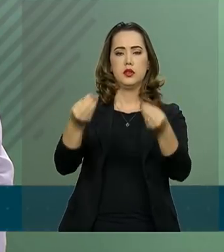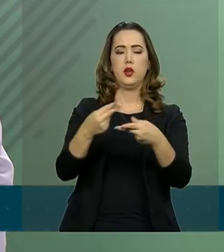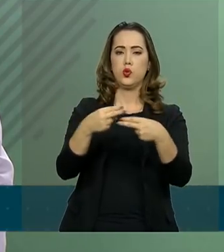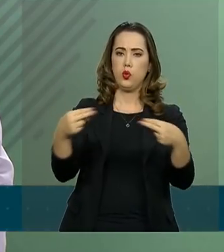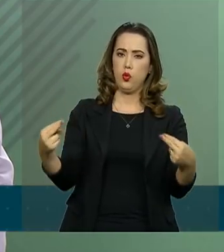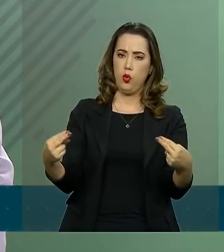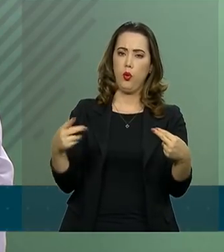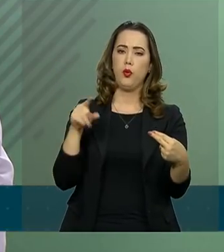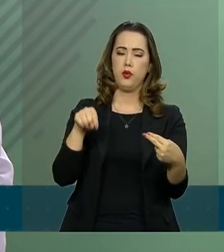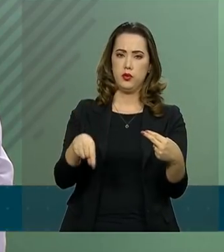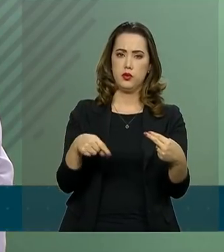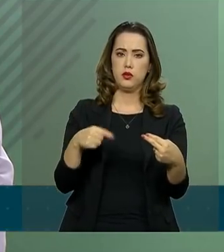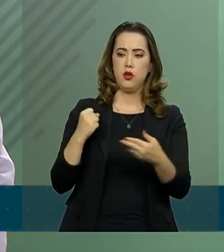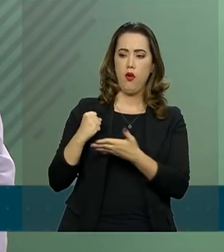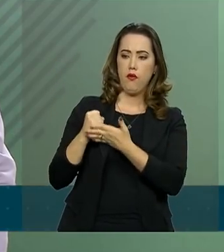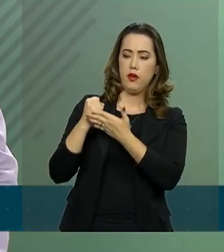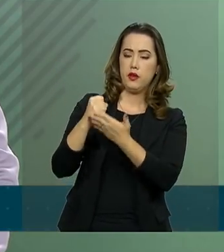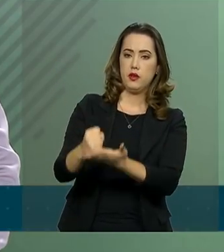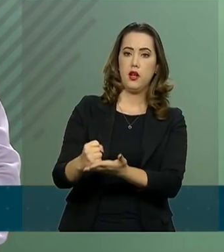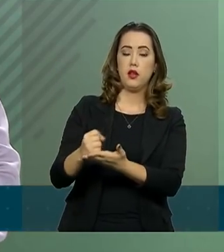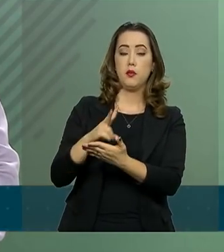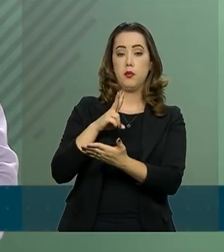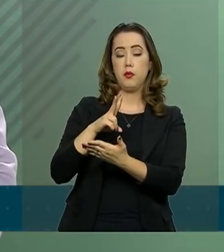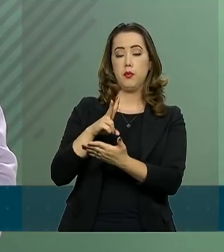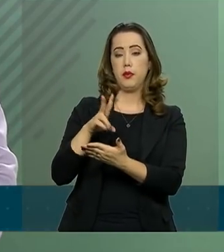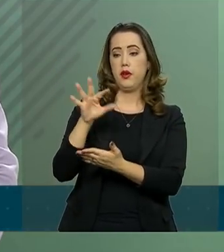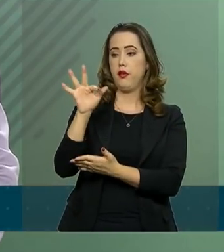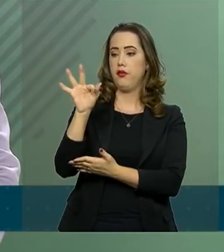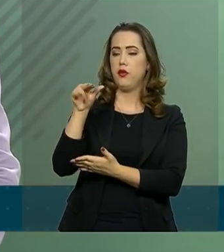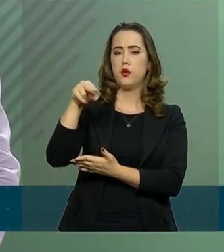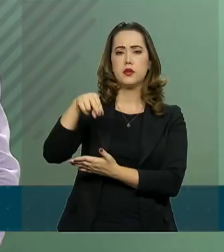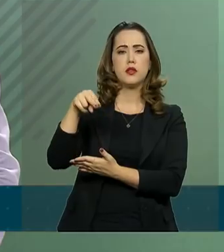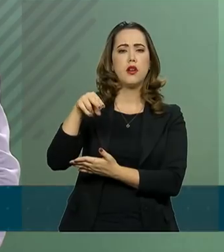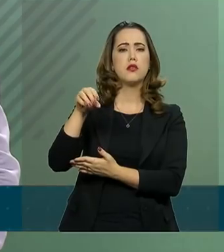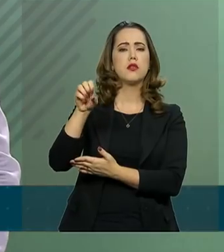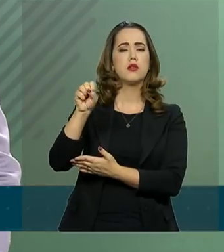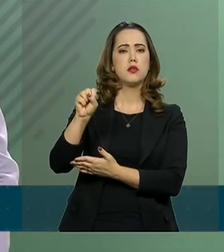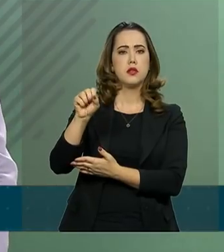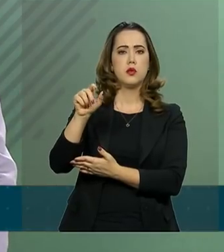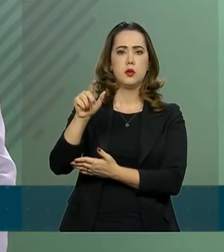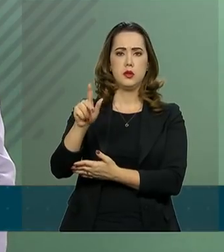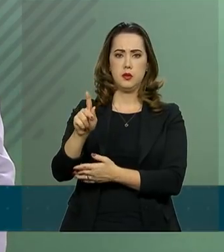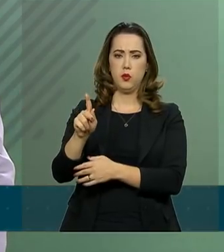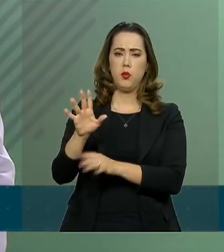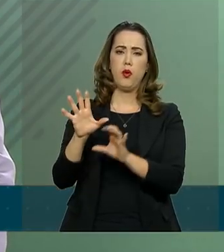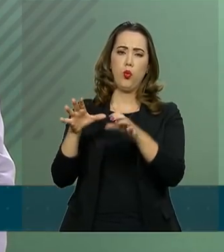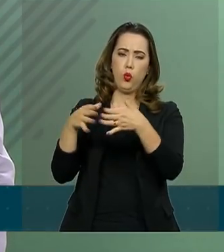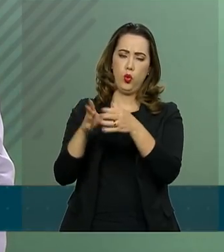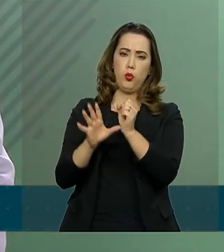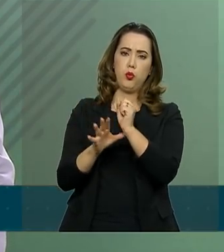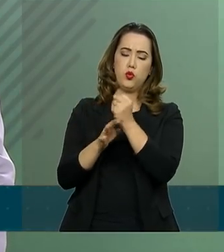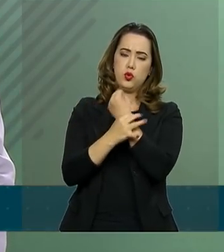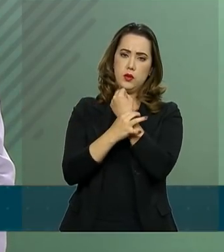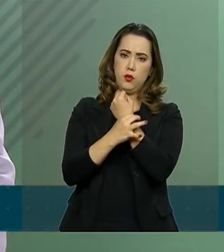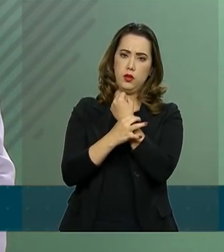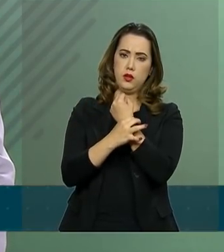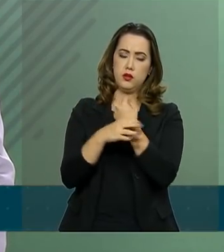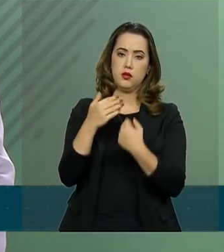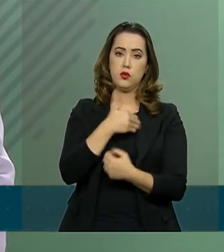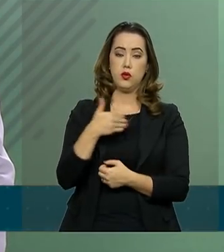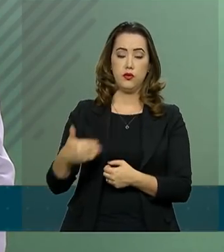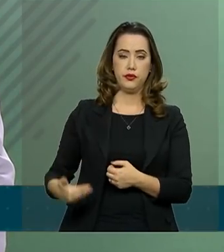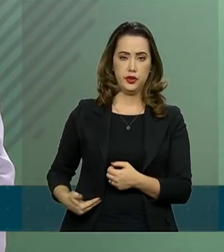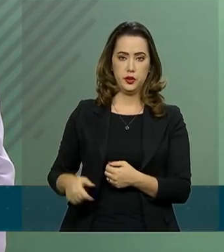Nacional de Segurança Pública aos 26 estados e Distrito Federal. São cerca de